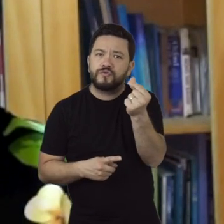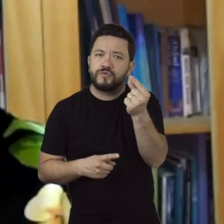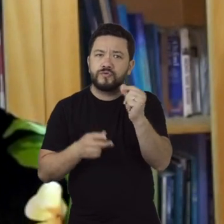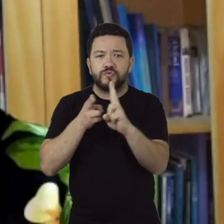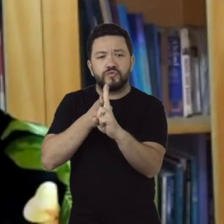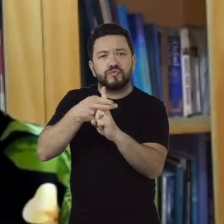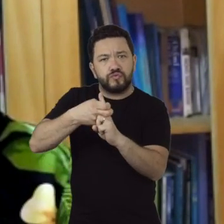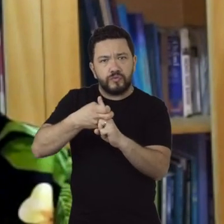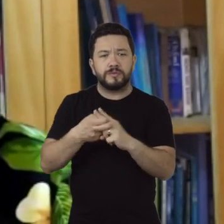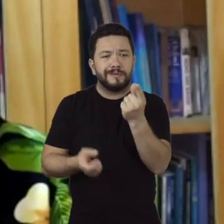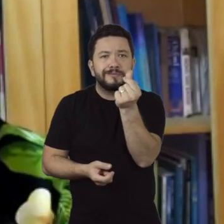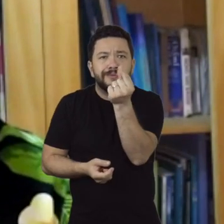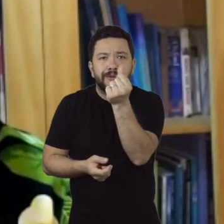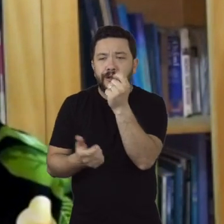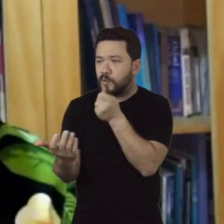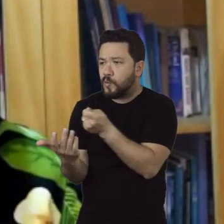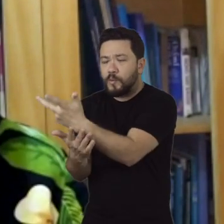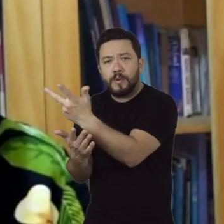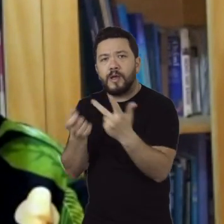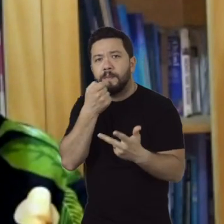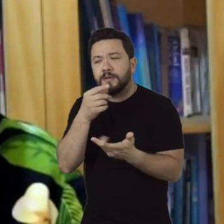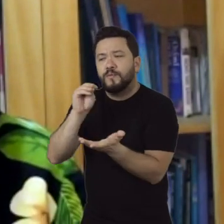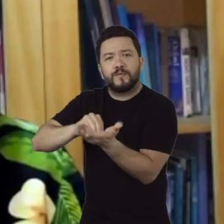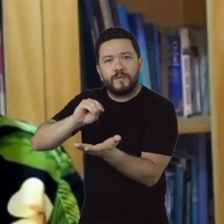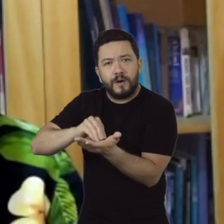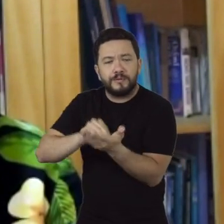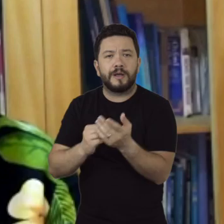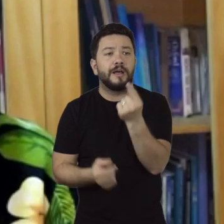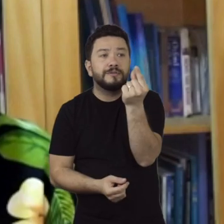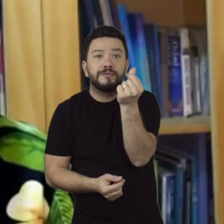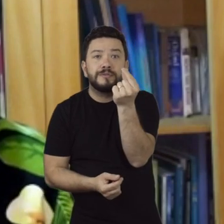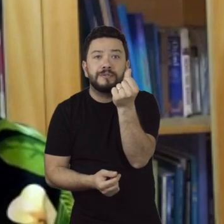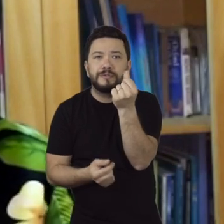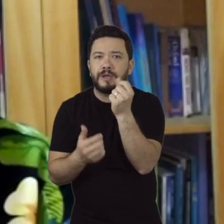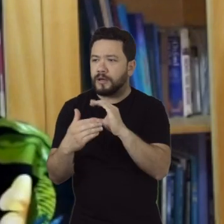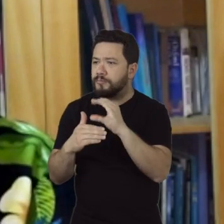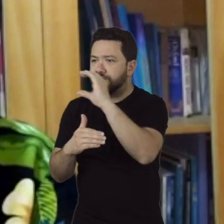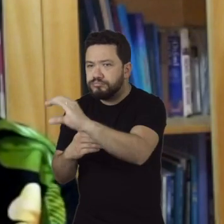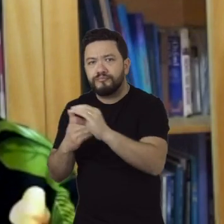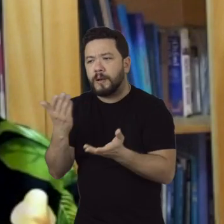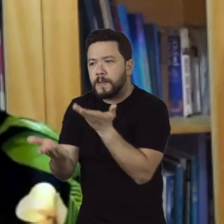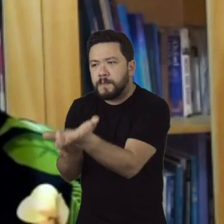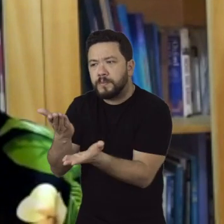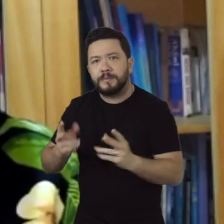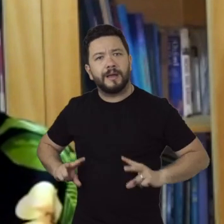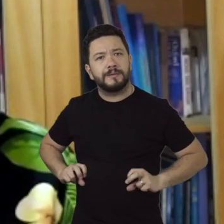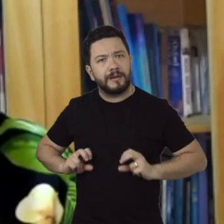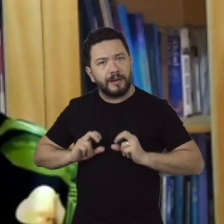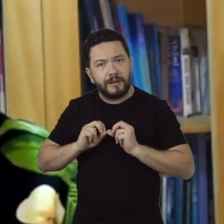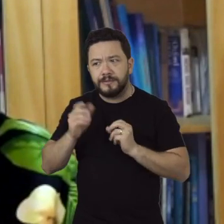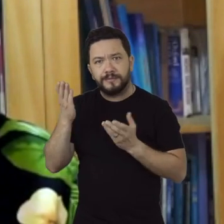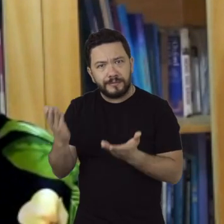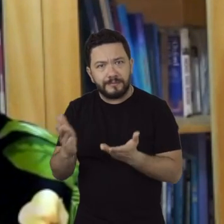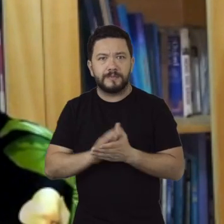É dinheiro que falta para comprar medicamentos. É dinheiro que falta para o tratamento do câncer. Nós não